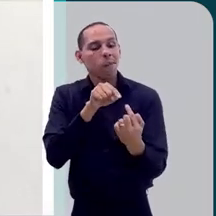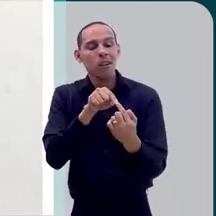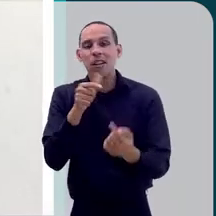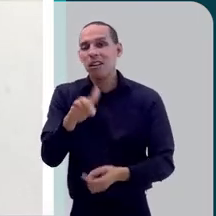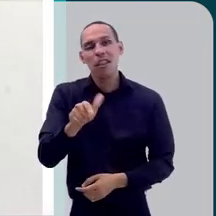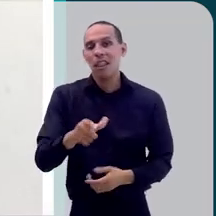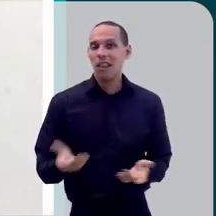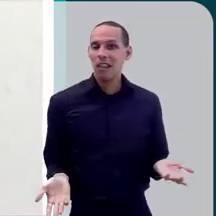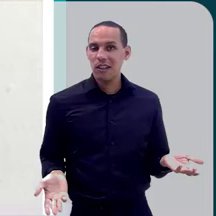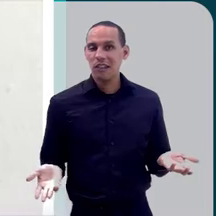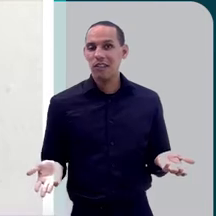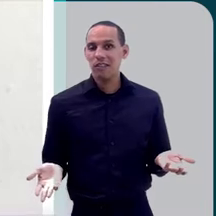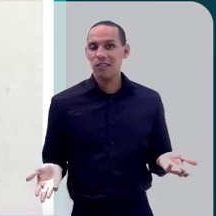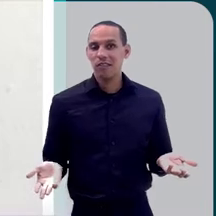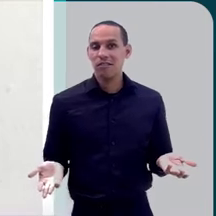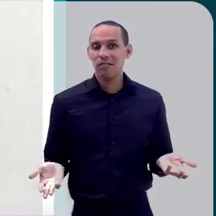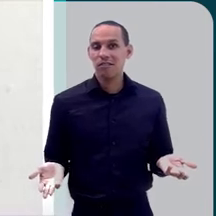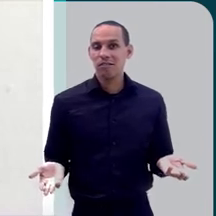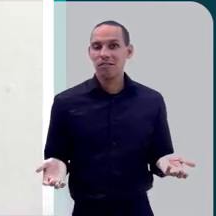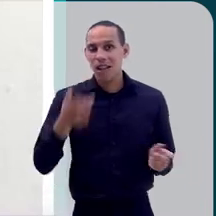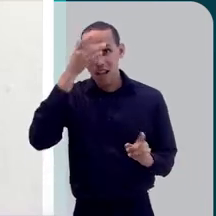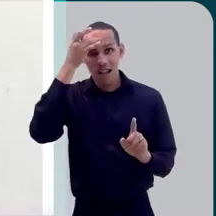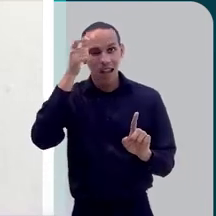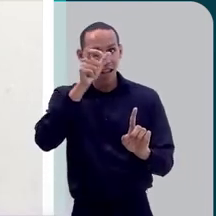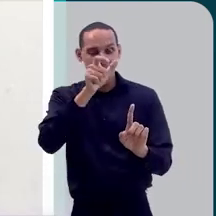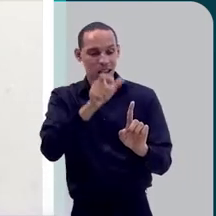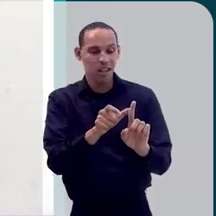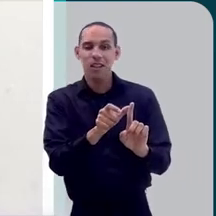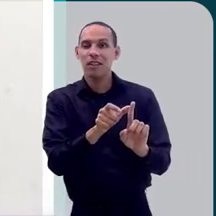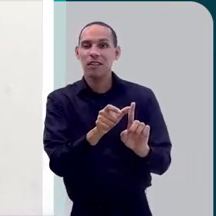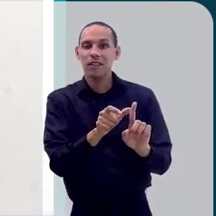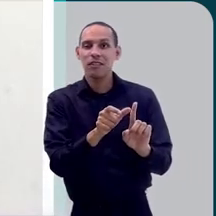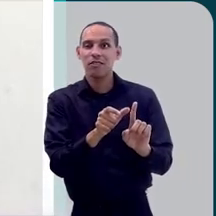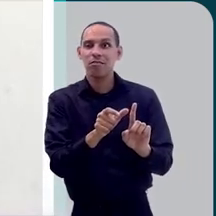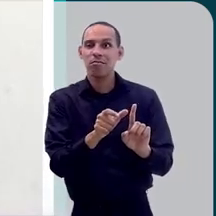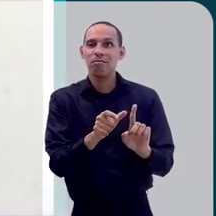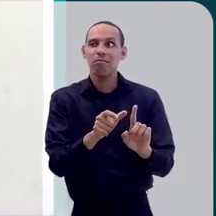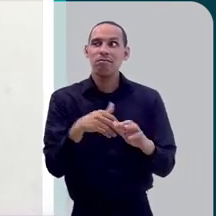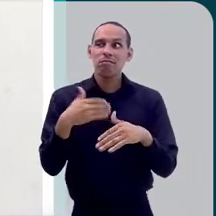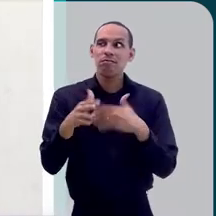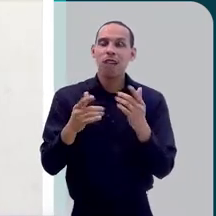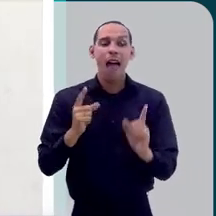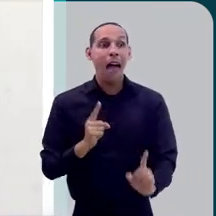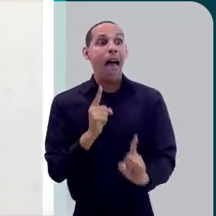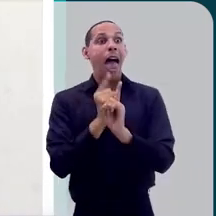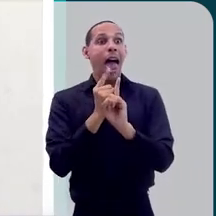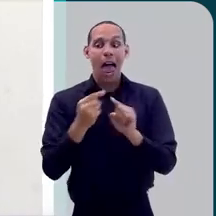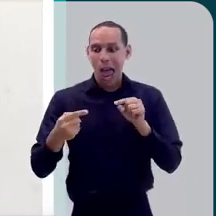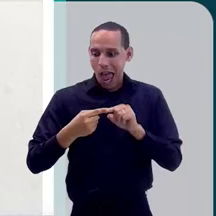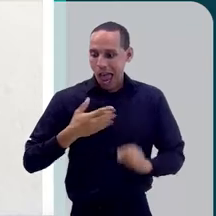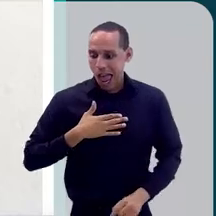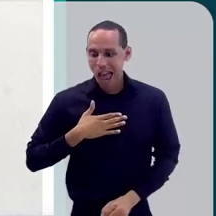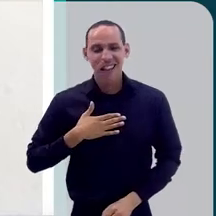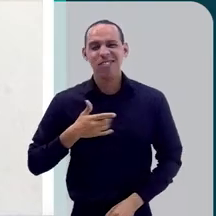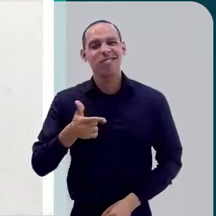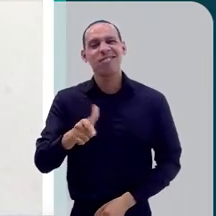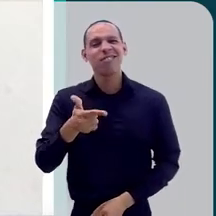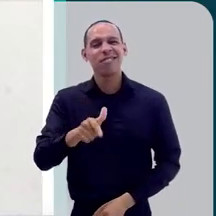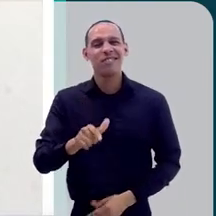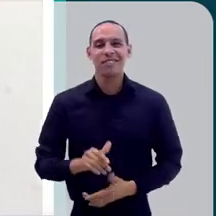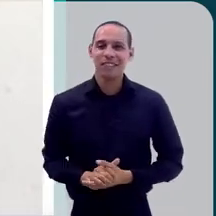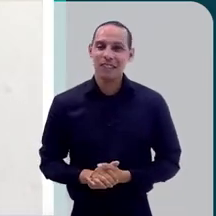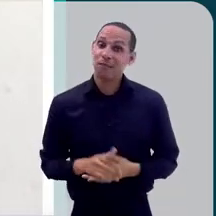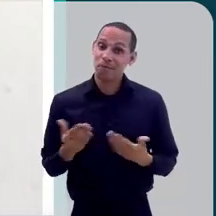meta que a pessoa possa se, vamos dizer, identificar. Então,